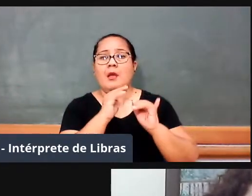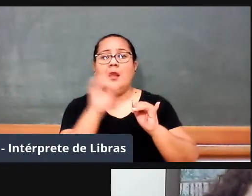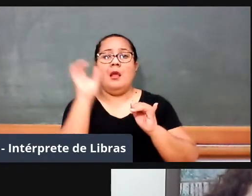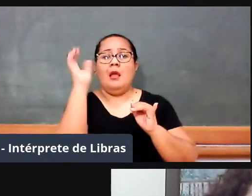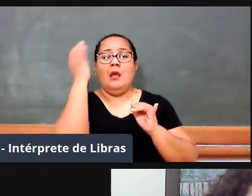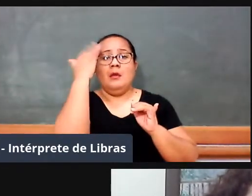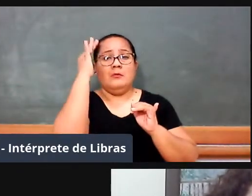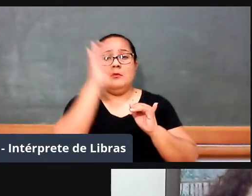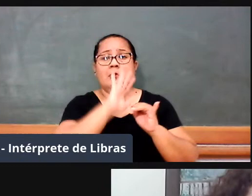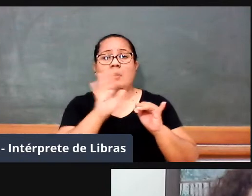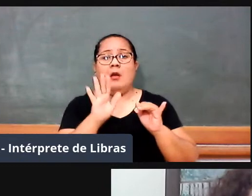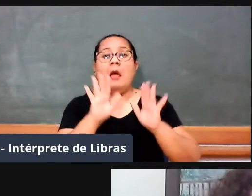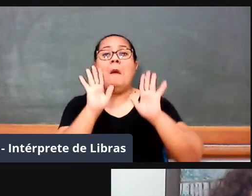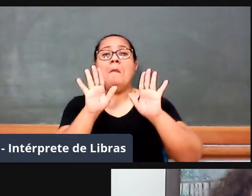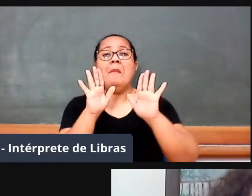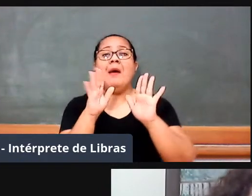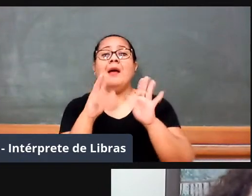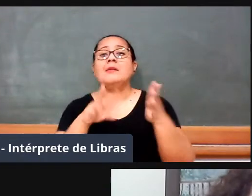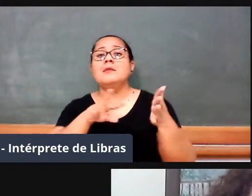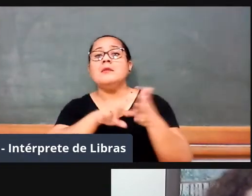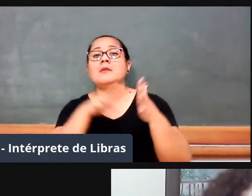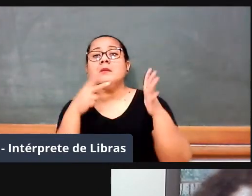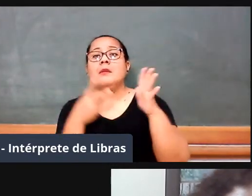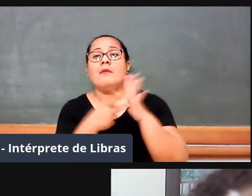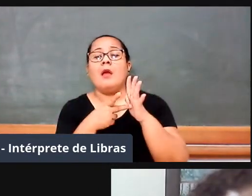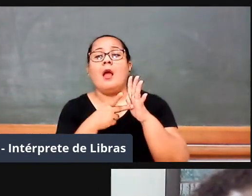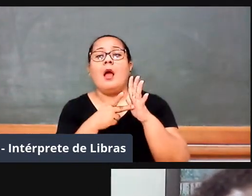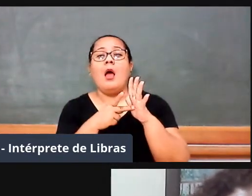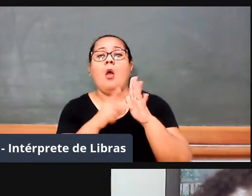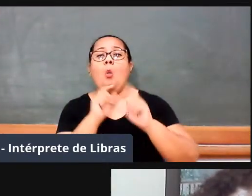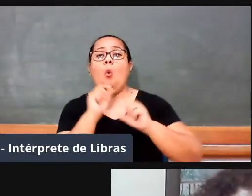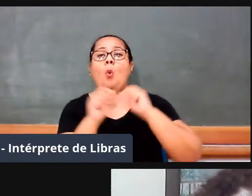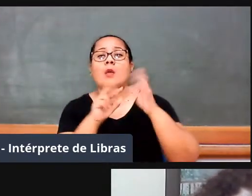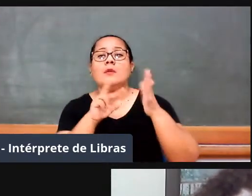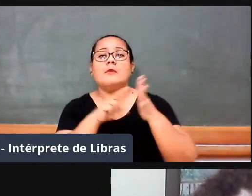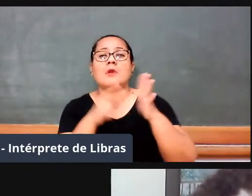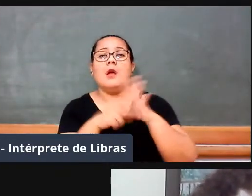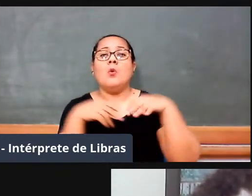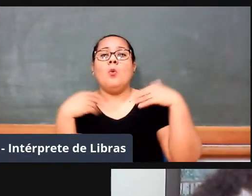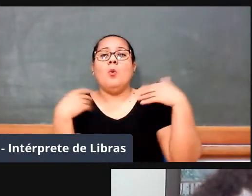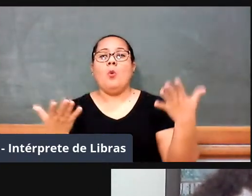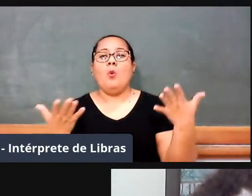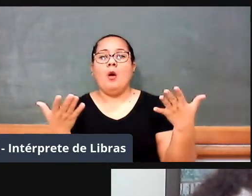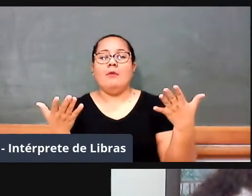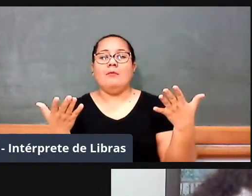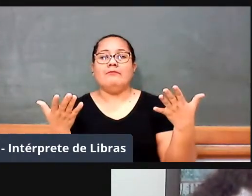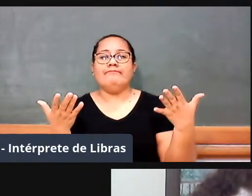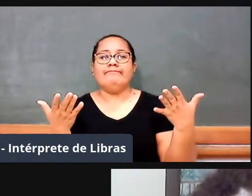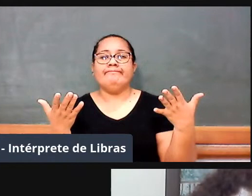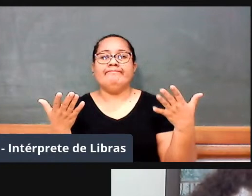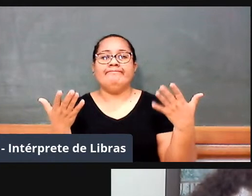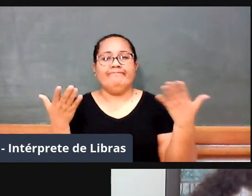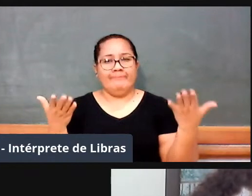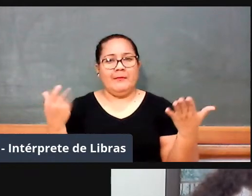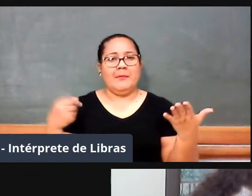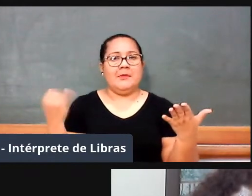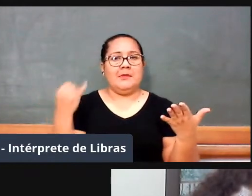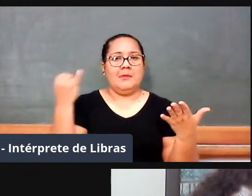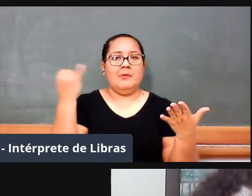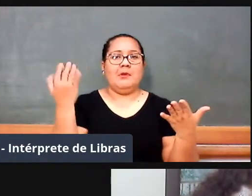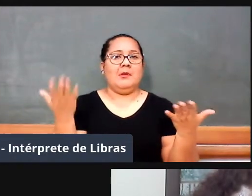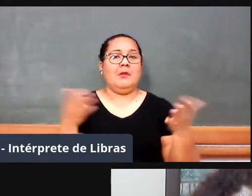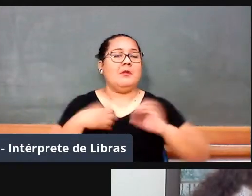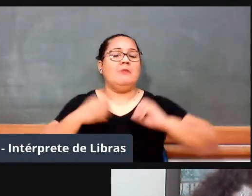era preciso, como é que se diz, matar a cobre e mostrar o pau, né, não adianta só ficar dando informações, né,